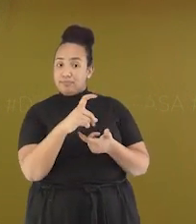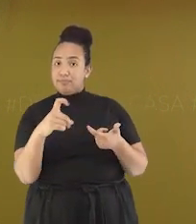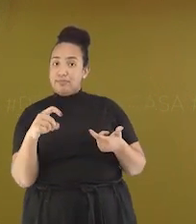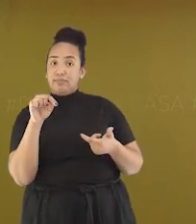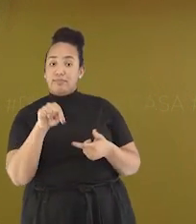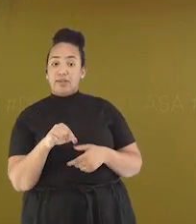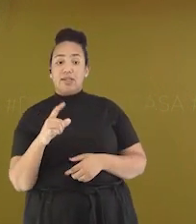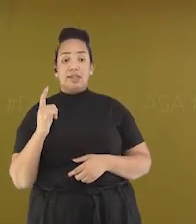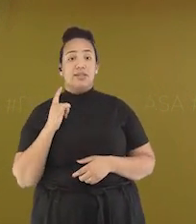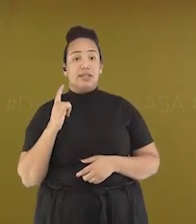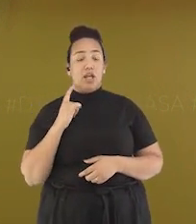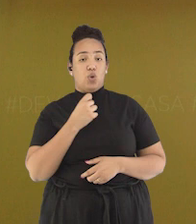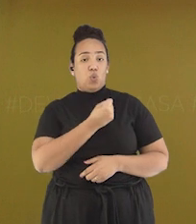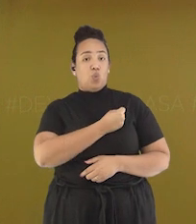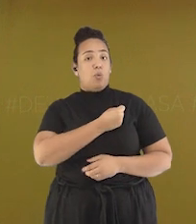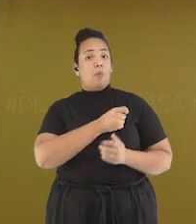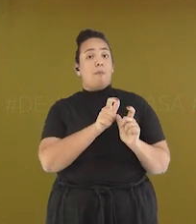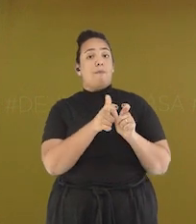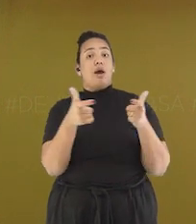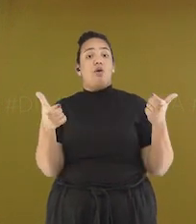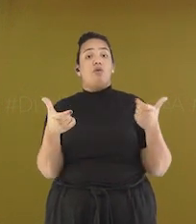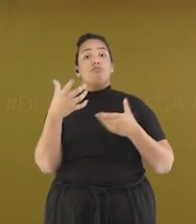número em língua portuguesa.